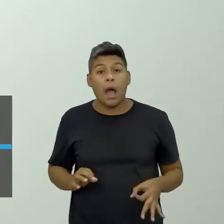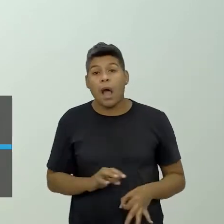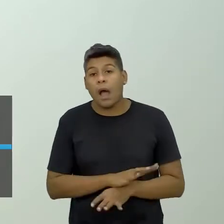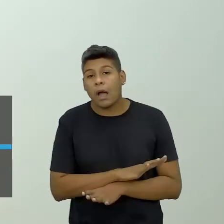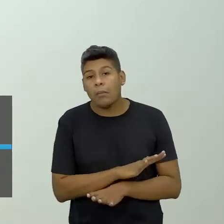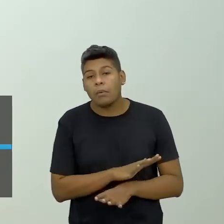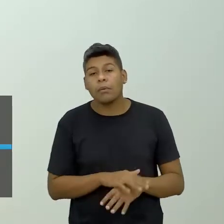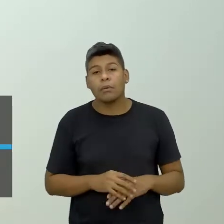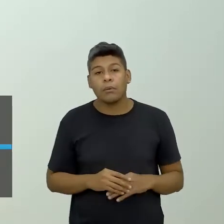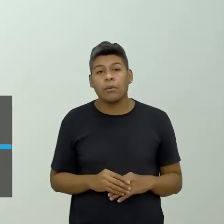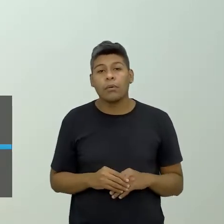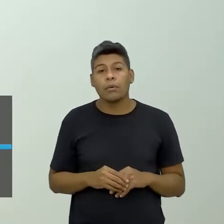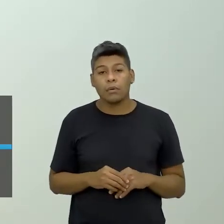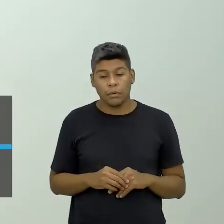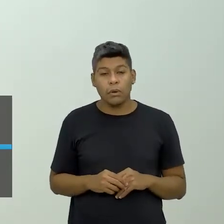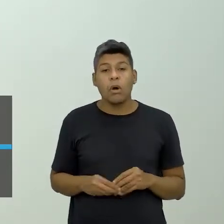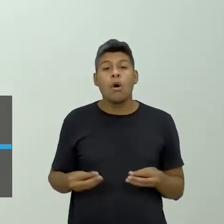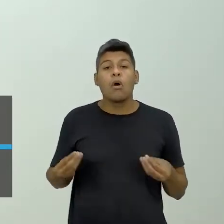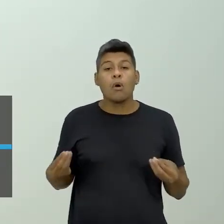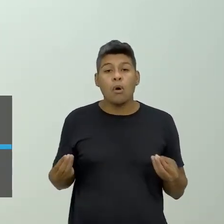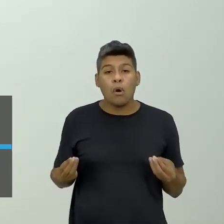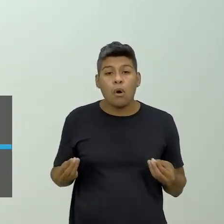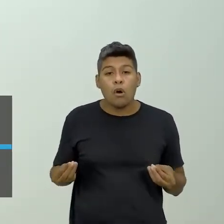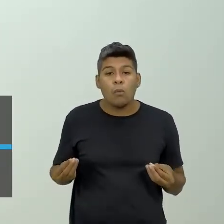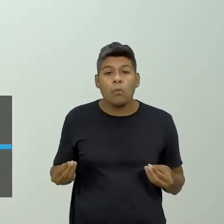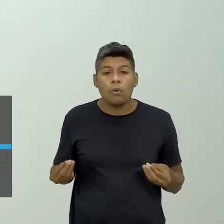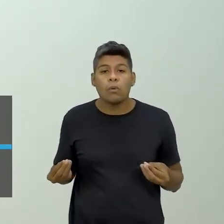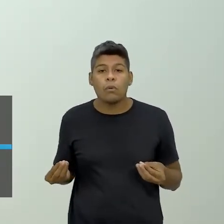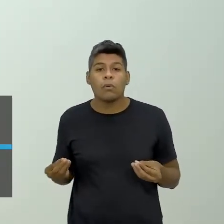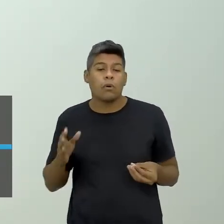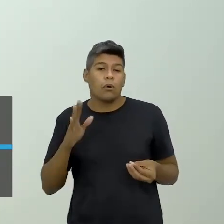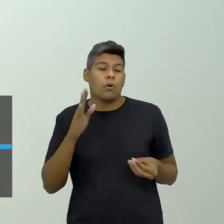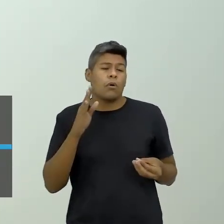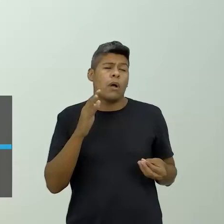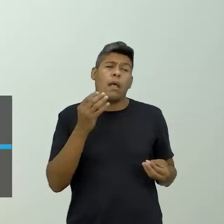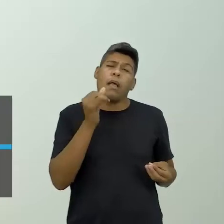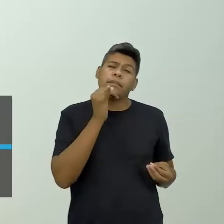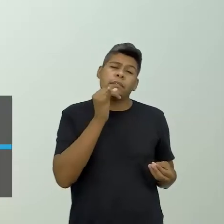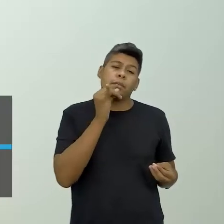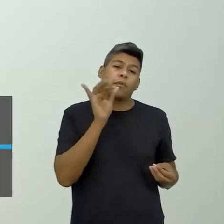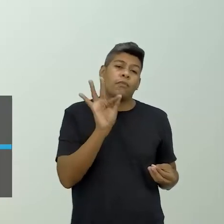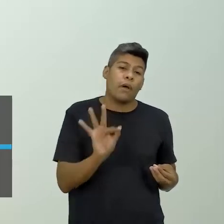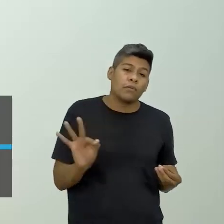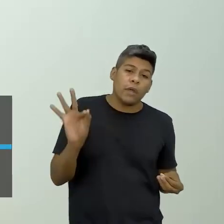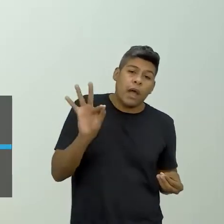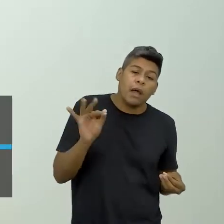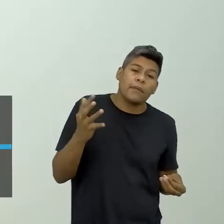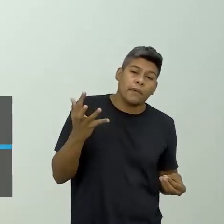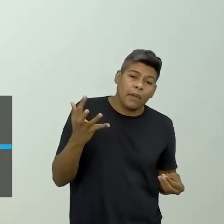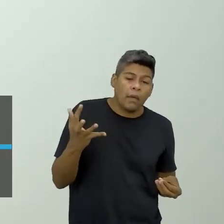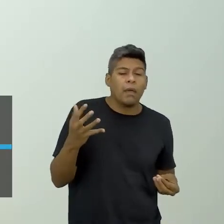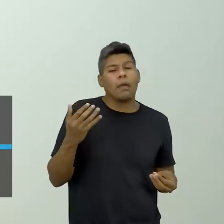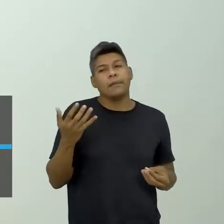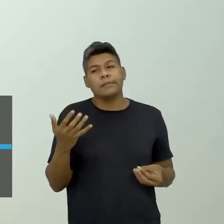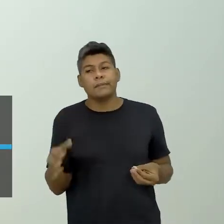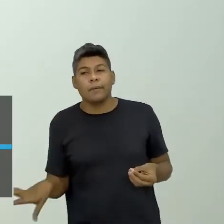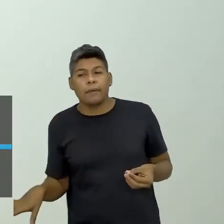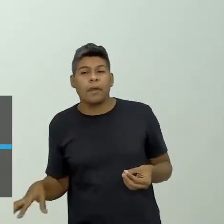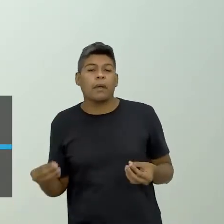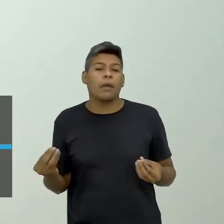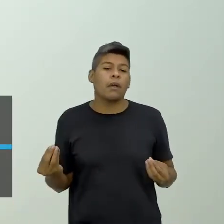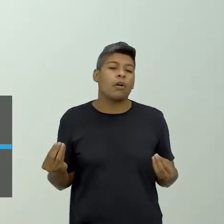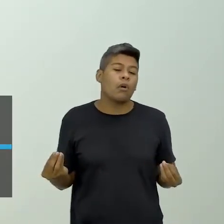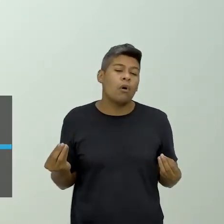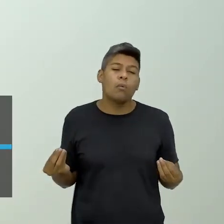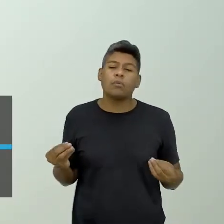O que que eu vou, como que eu vou projetar isso, né, se é academicamente falando, se eu vou querer fazer uma universidade, se eu não vou, como que eu